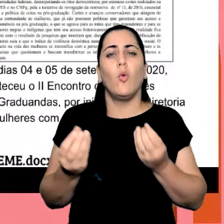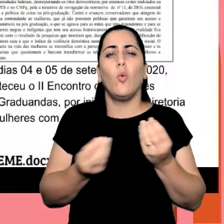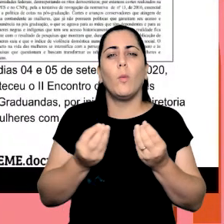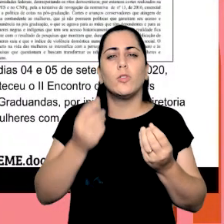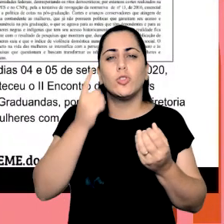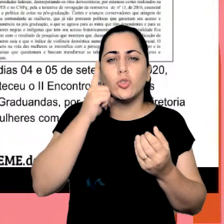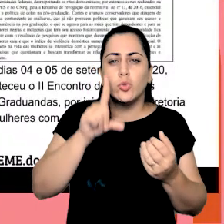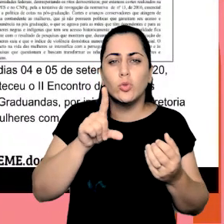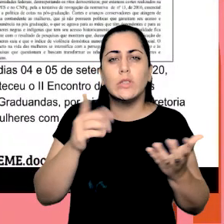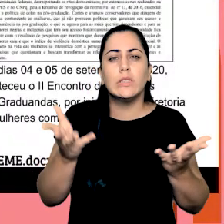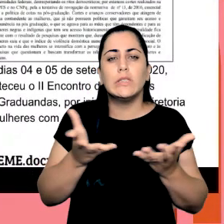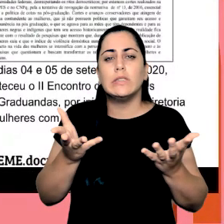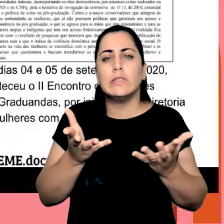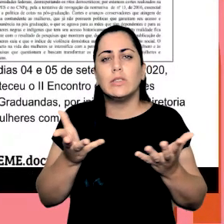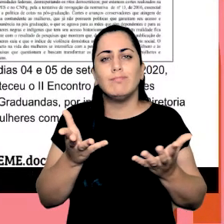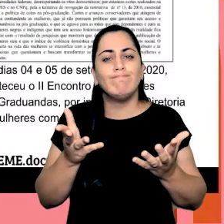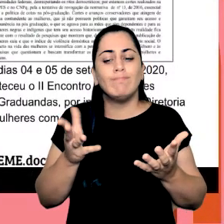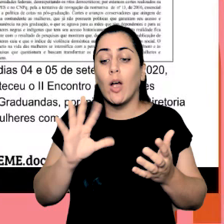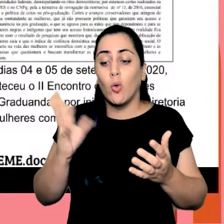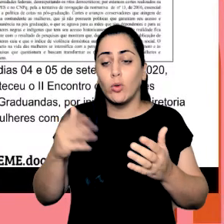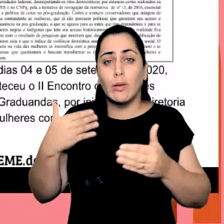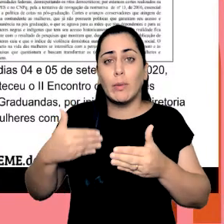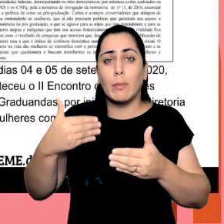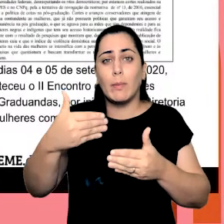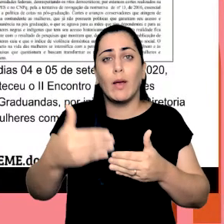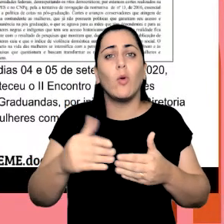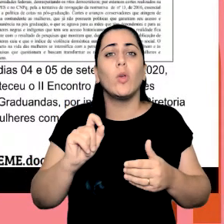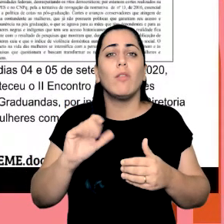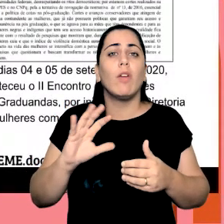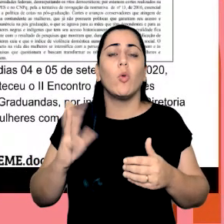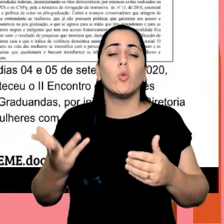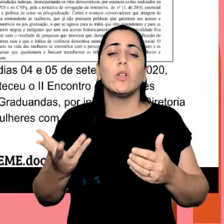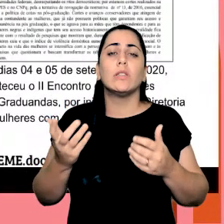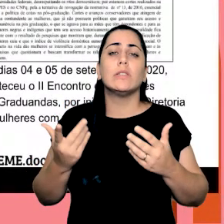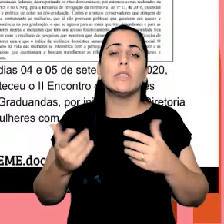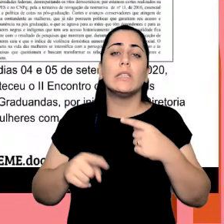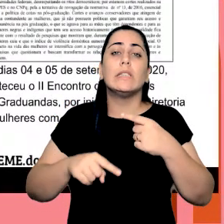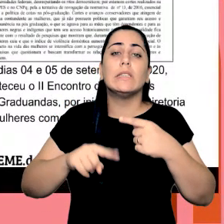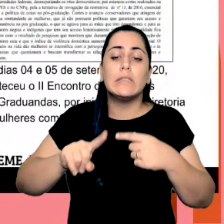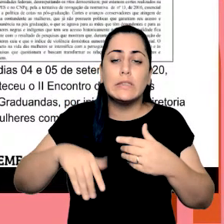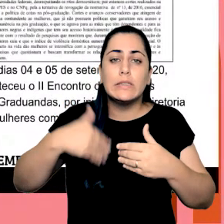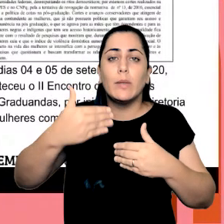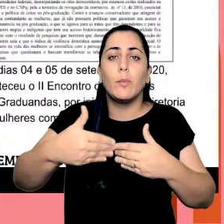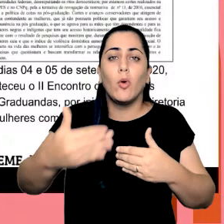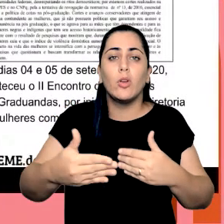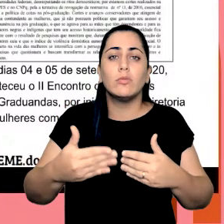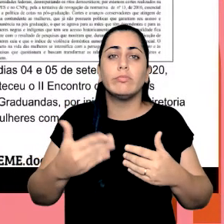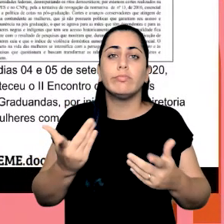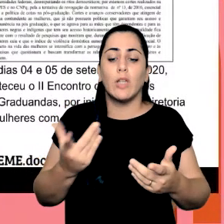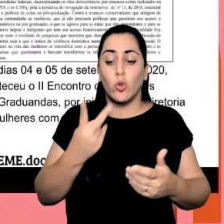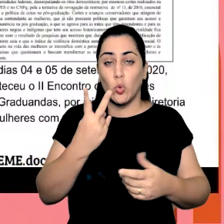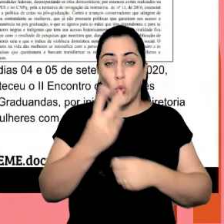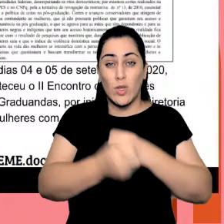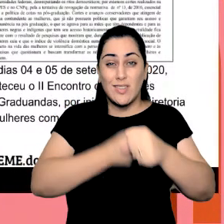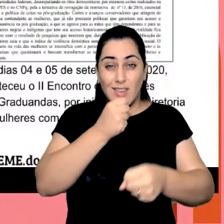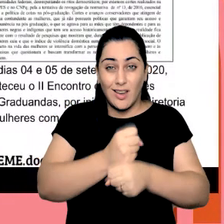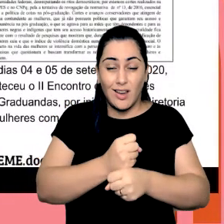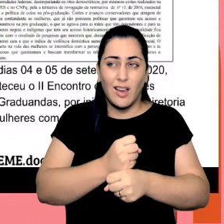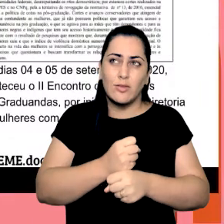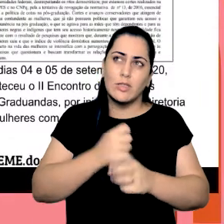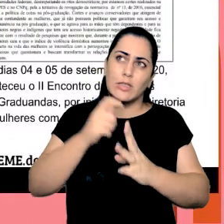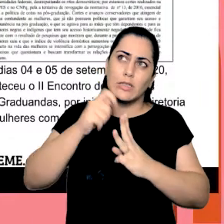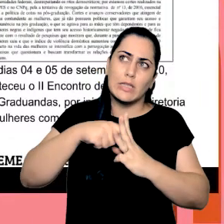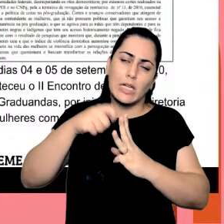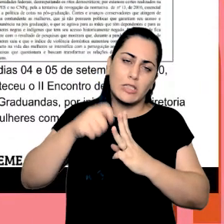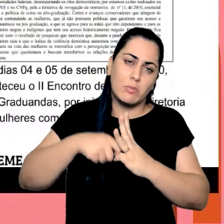isso quais foram as sequelas disso e o que a gente vai ter de sindemia o que que vai ser esse resultado desses dois anos e três